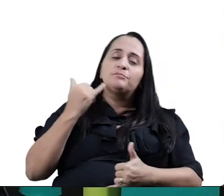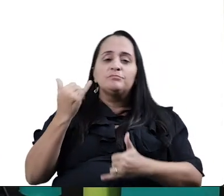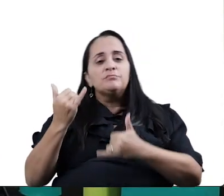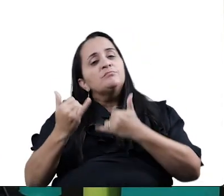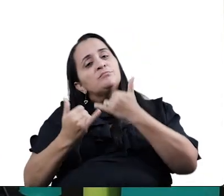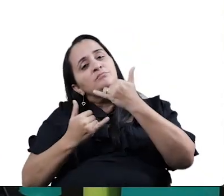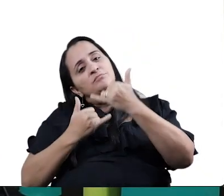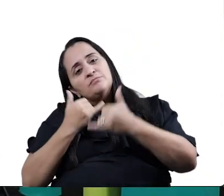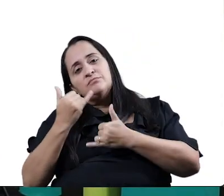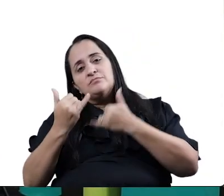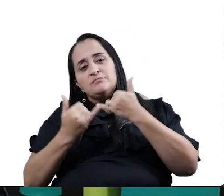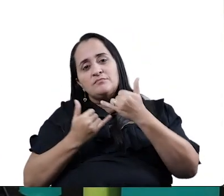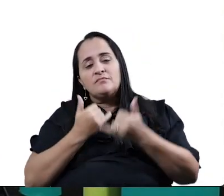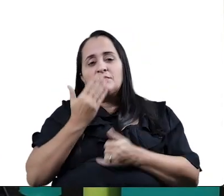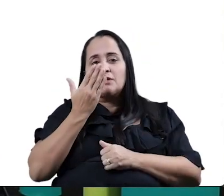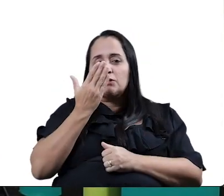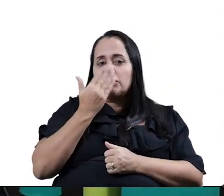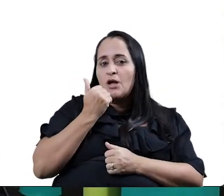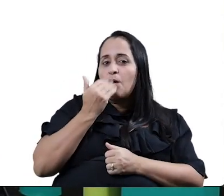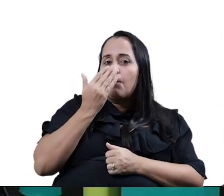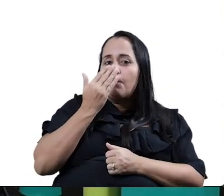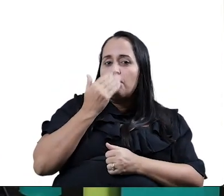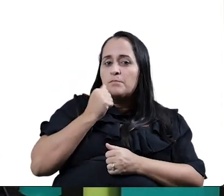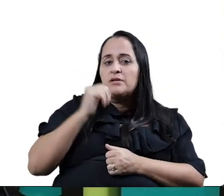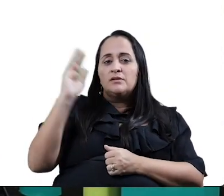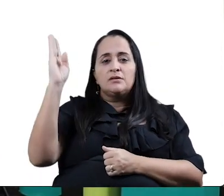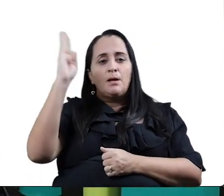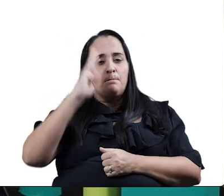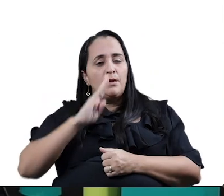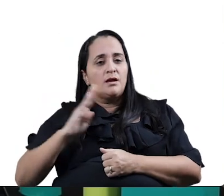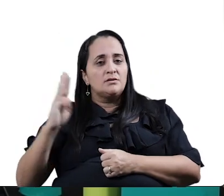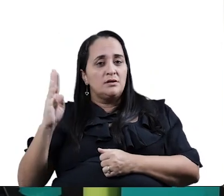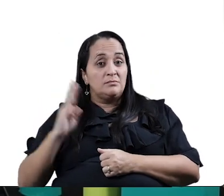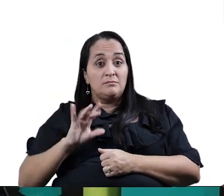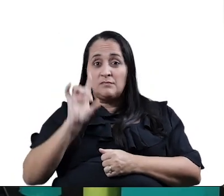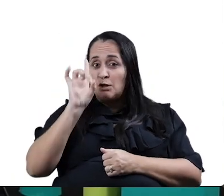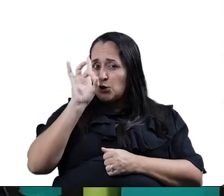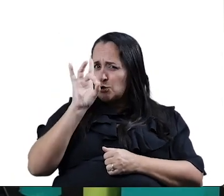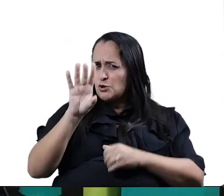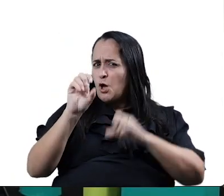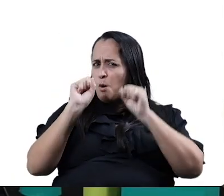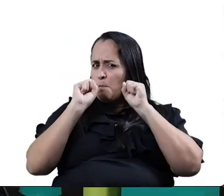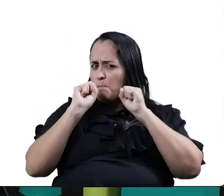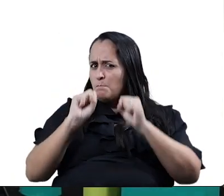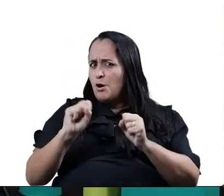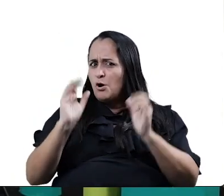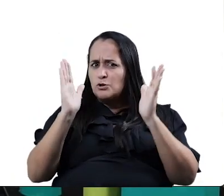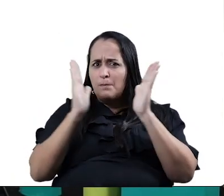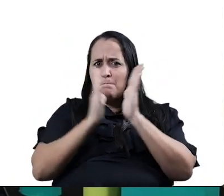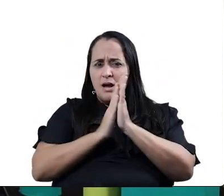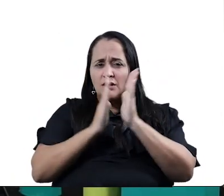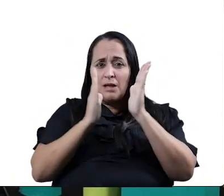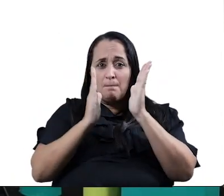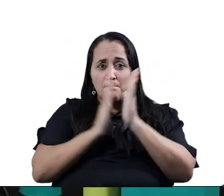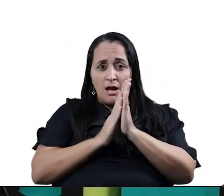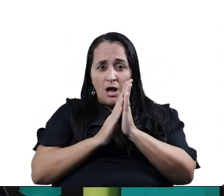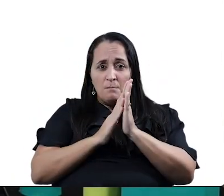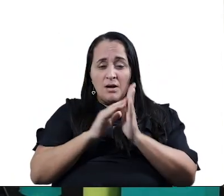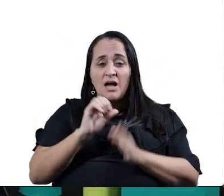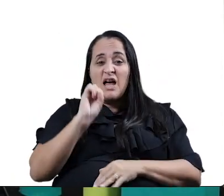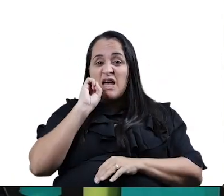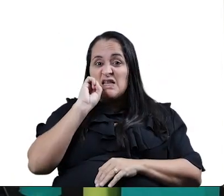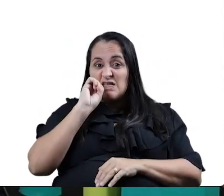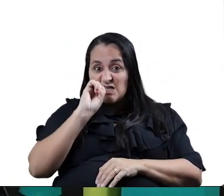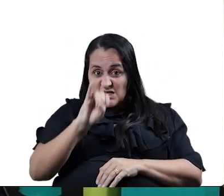da comida brasileira. Só pode bater palma quando for